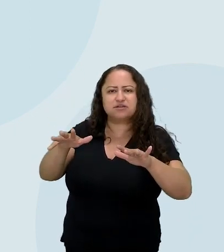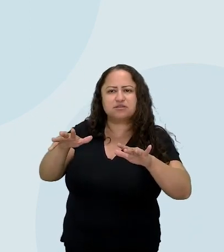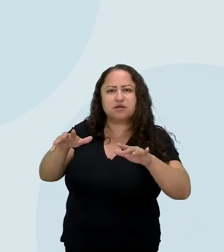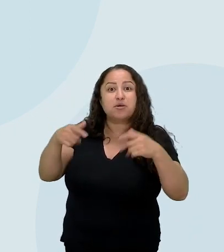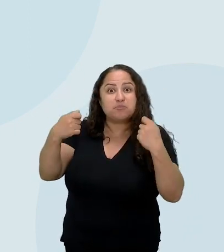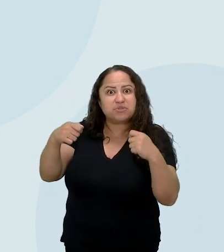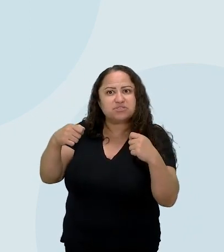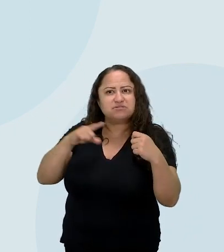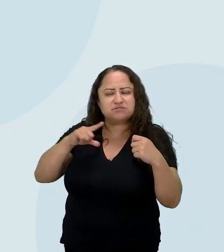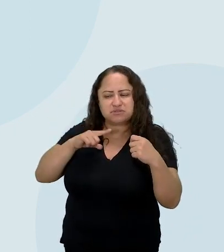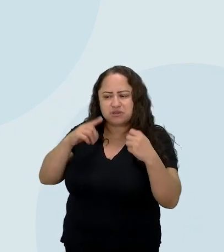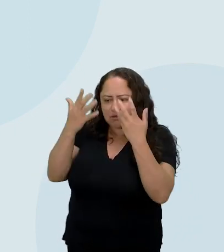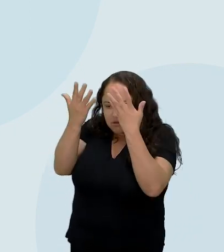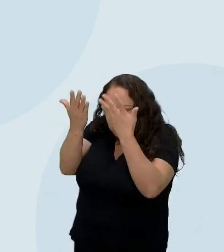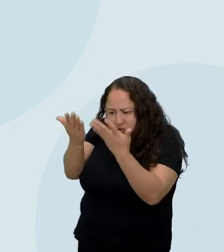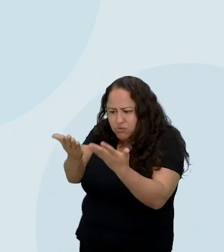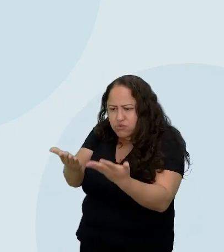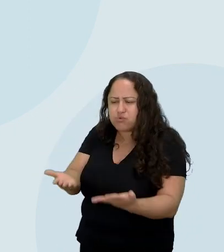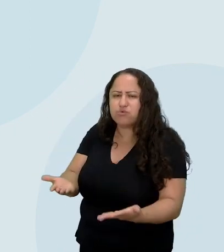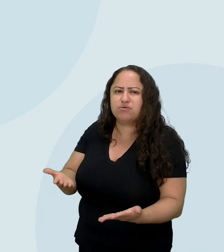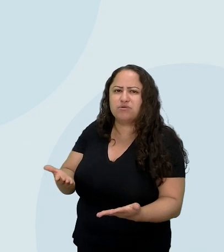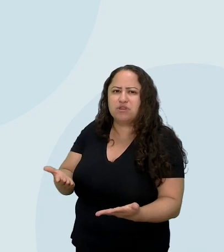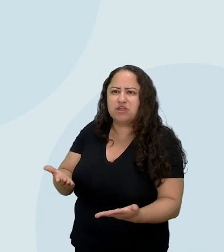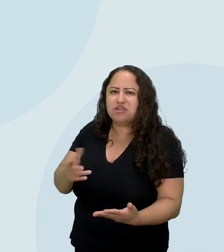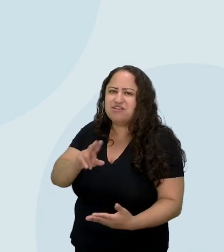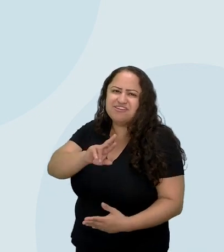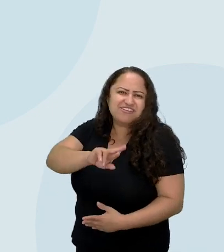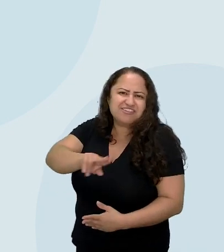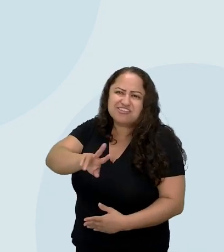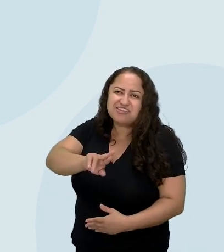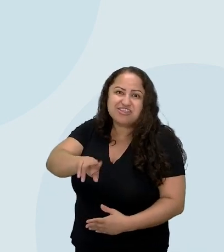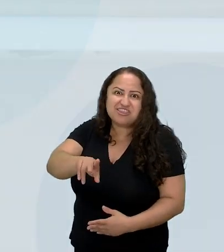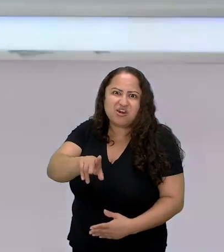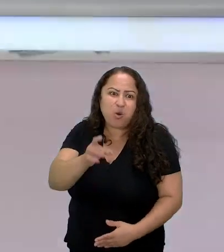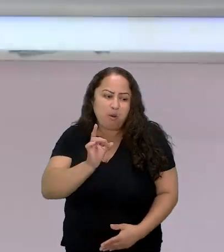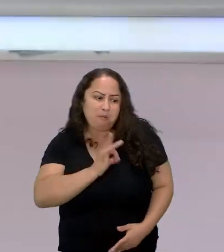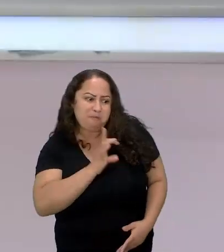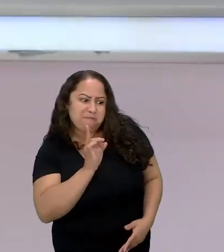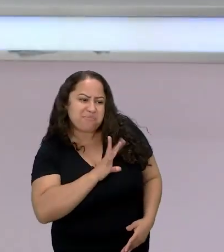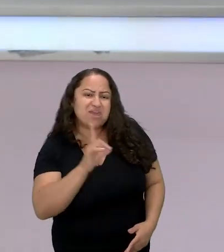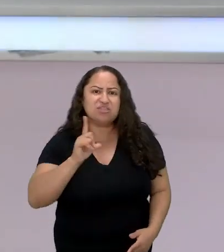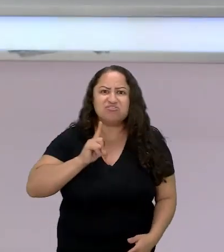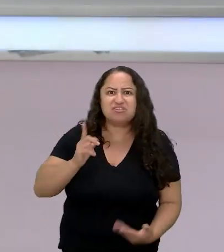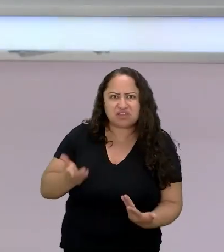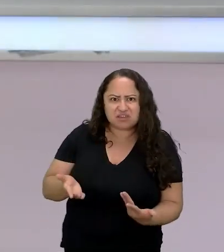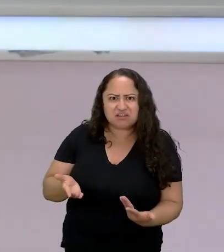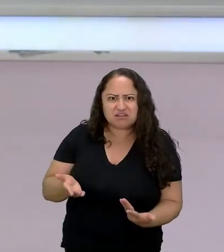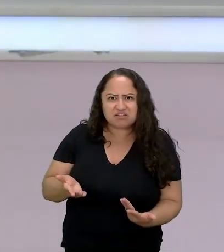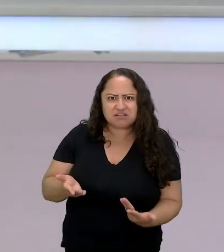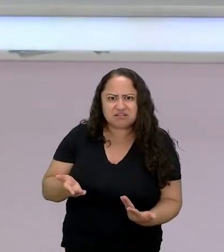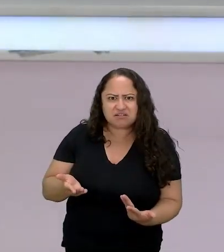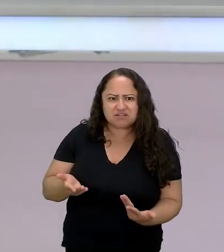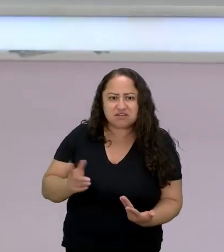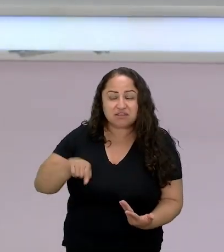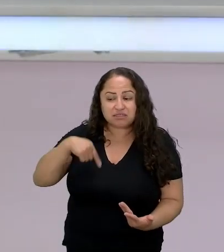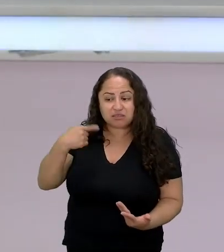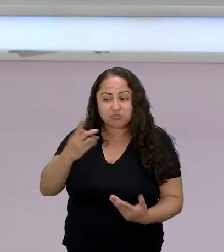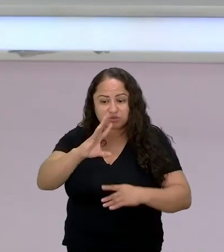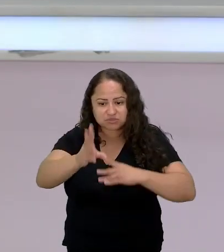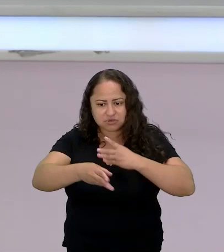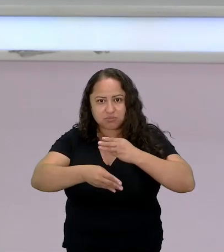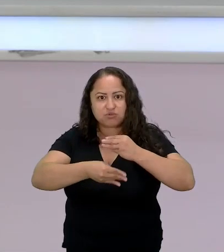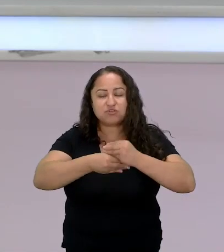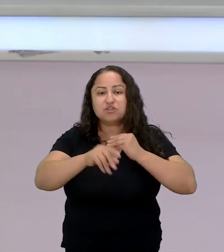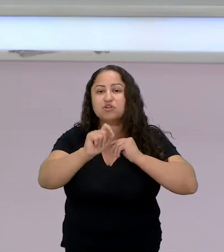reverenciada em vez de temida? quando ela pegando o gancho da